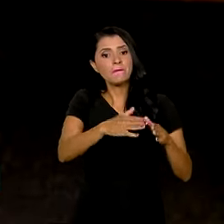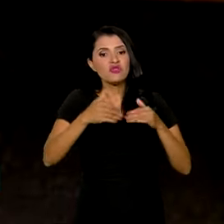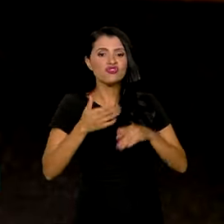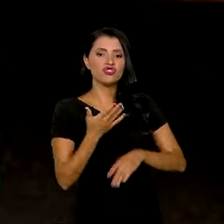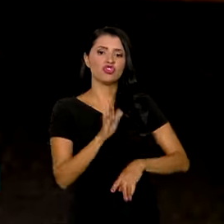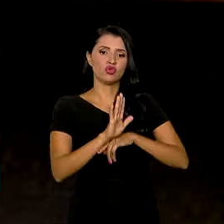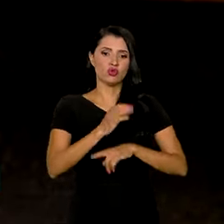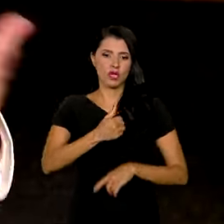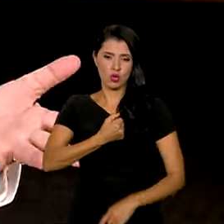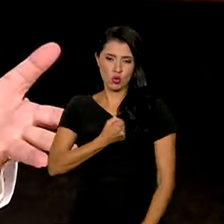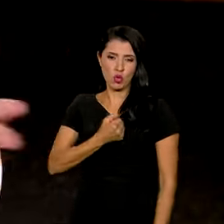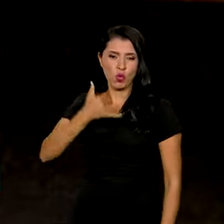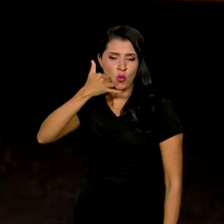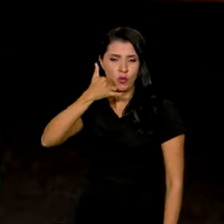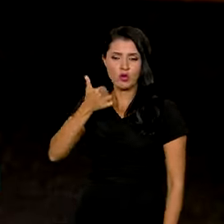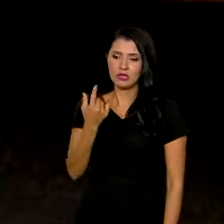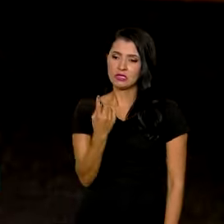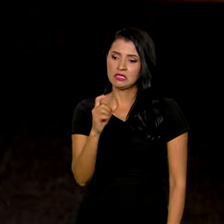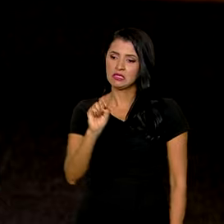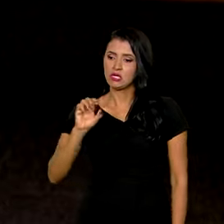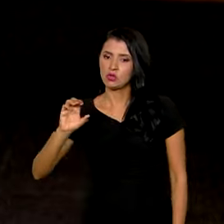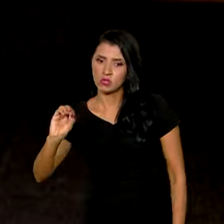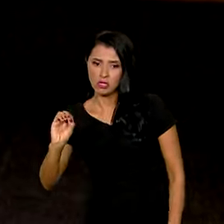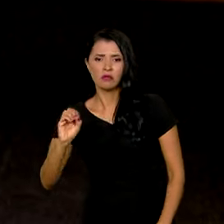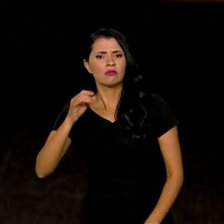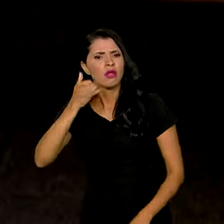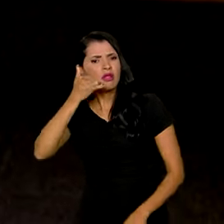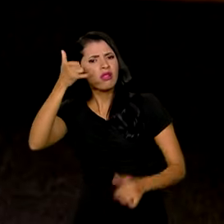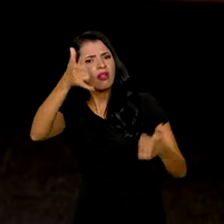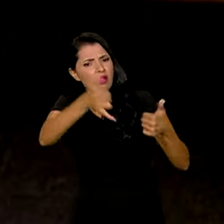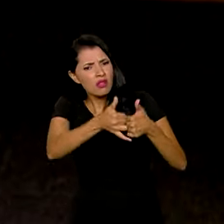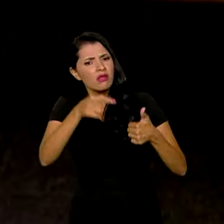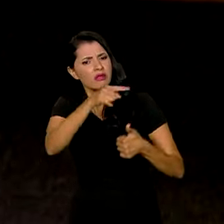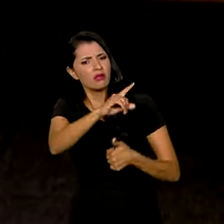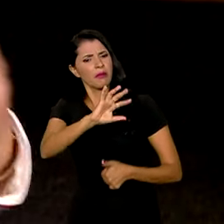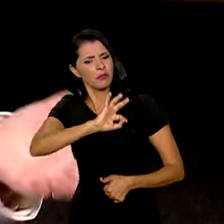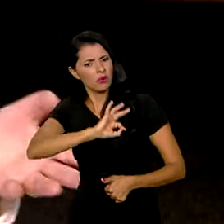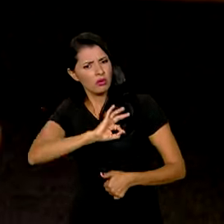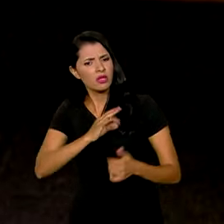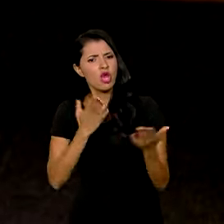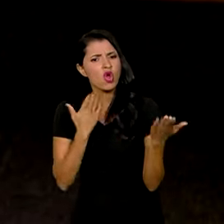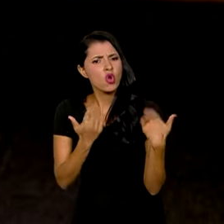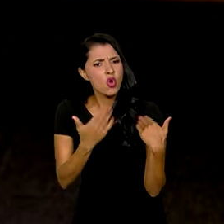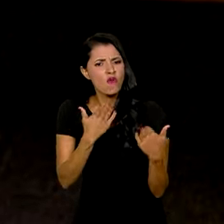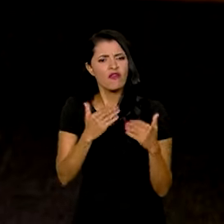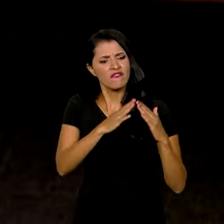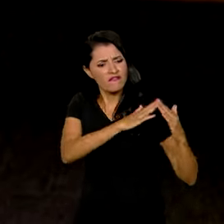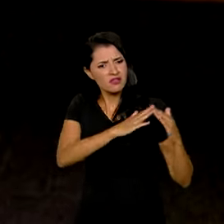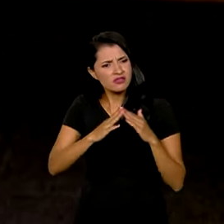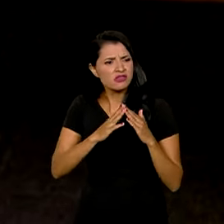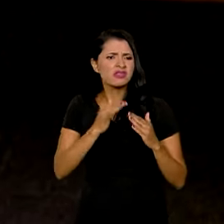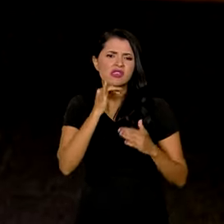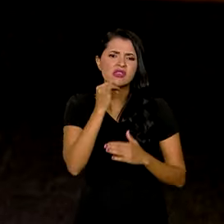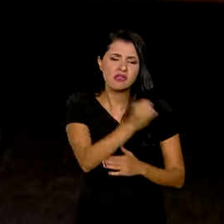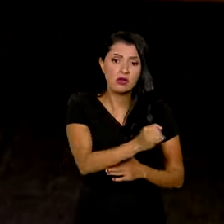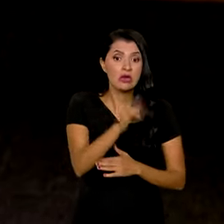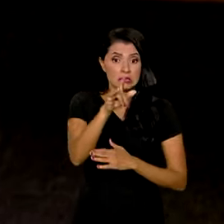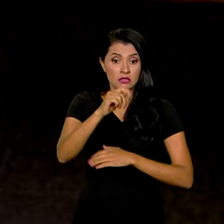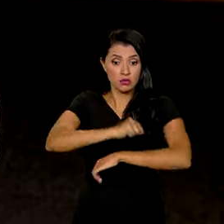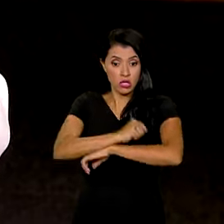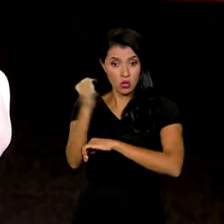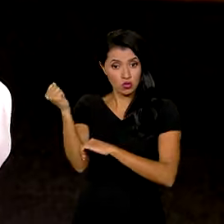Ligue 180. Liga na polícia, liga, né, conversa com a vizinha, né, se você mora em